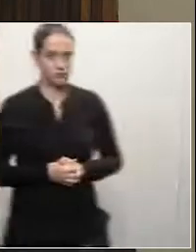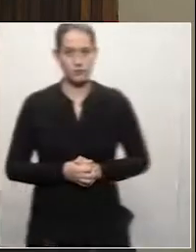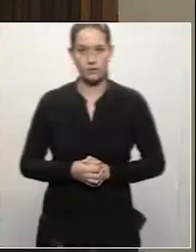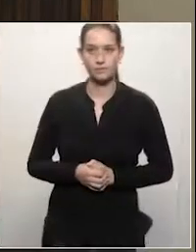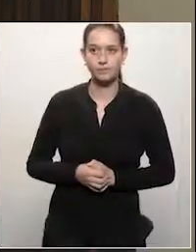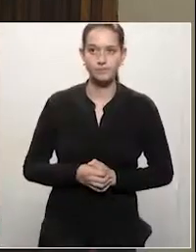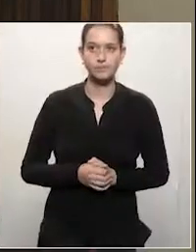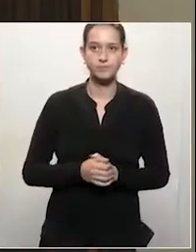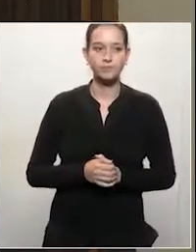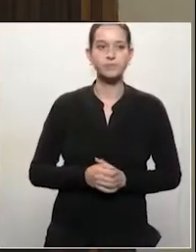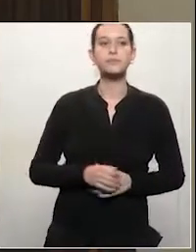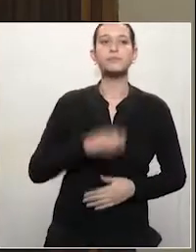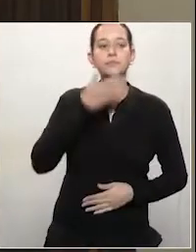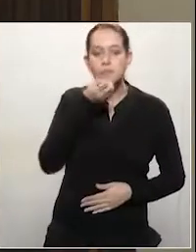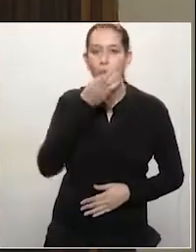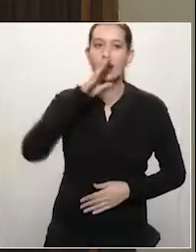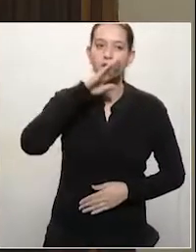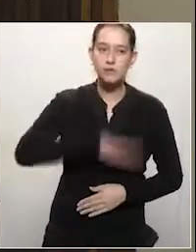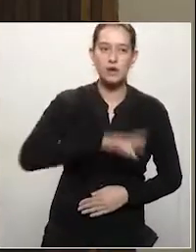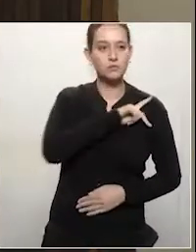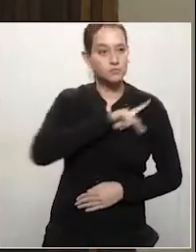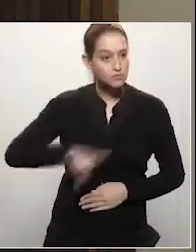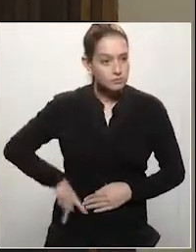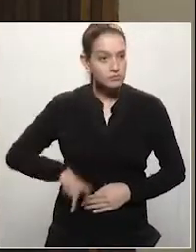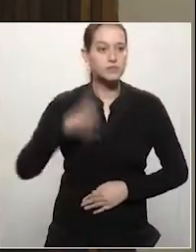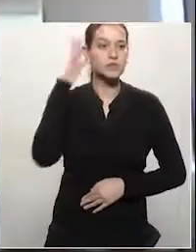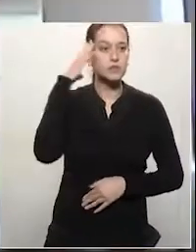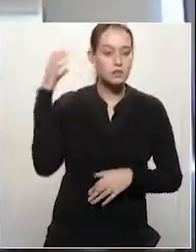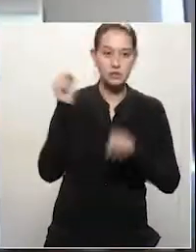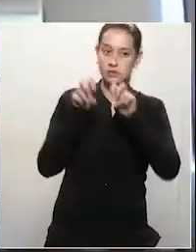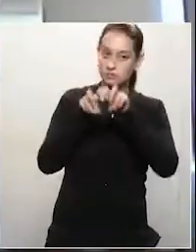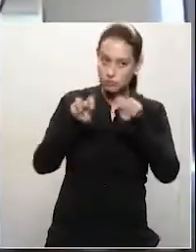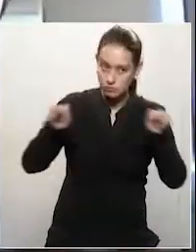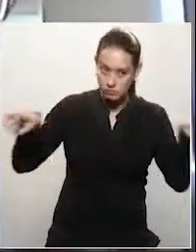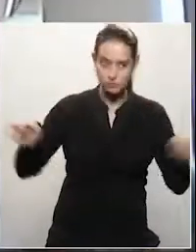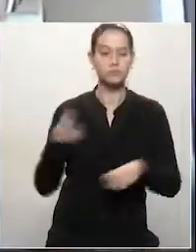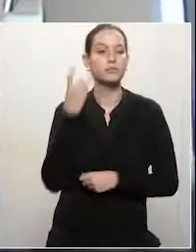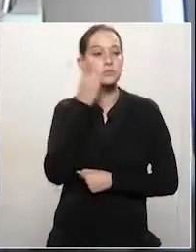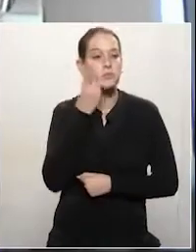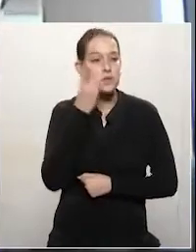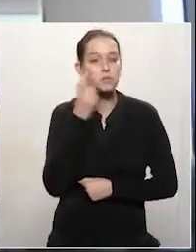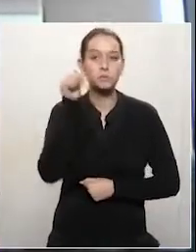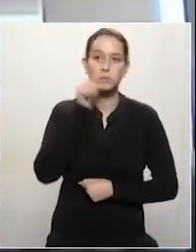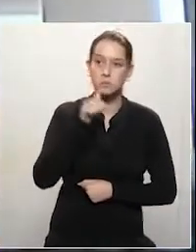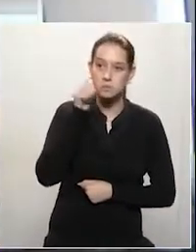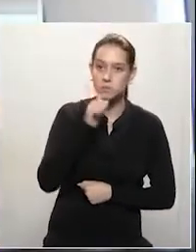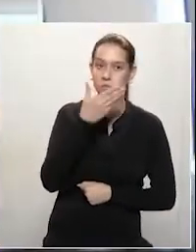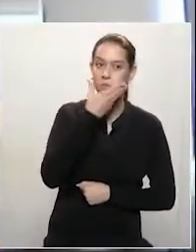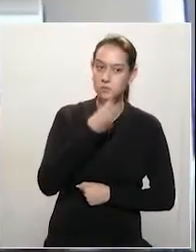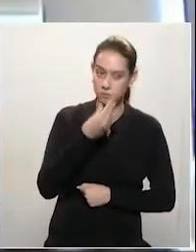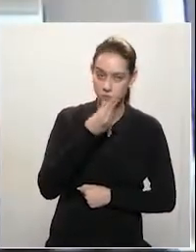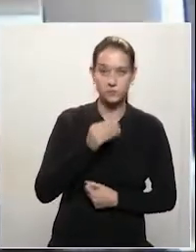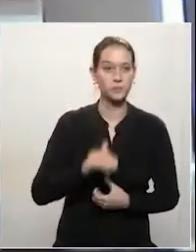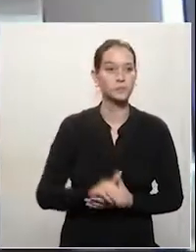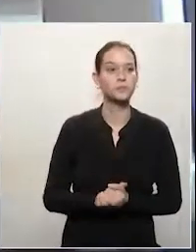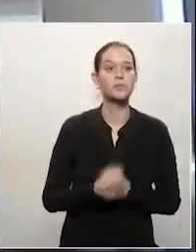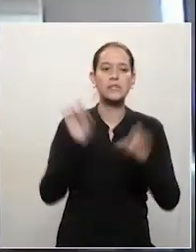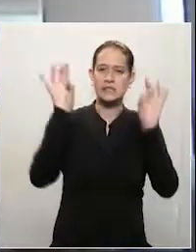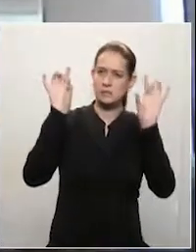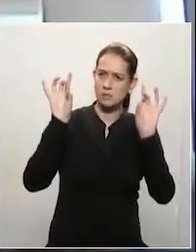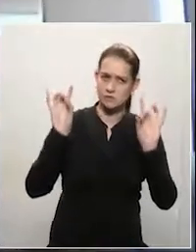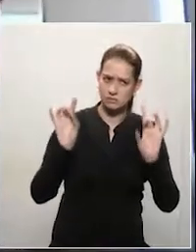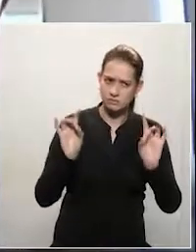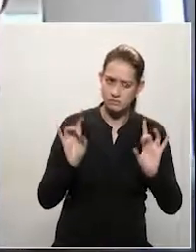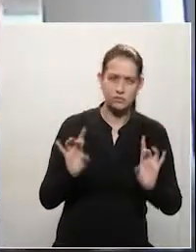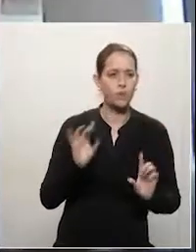Boa tarde, presidente Traiano, membros da mesa diretora, deputados, deputados, de forma muito especial, meu